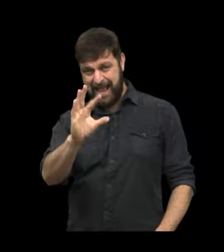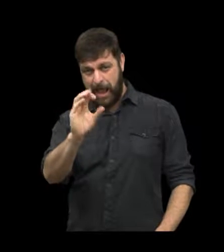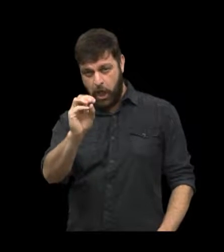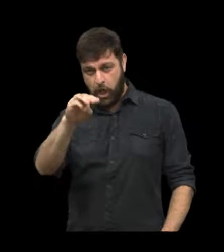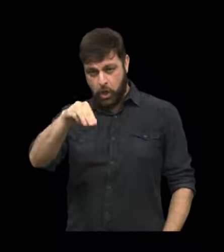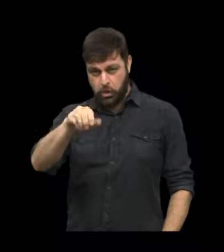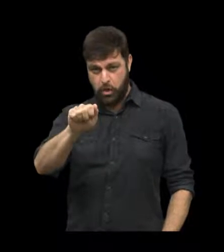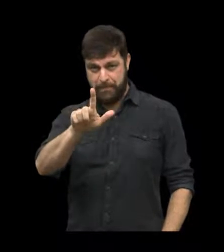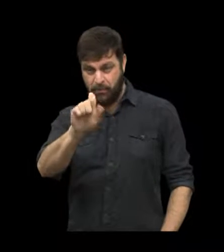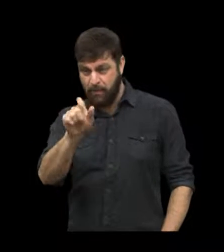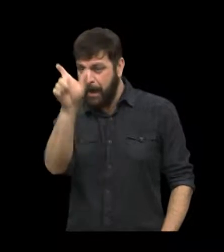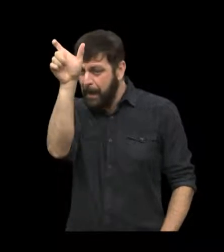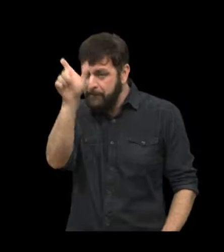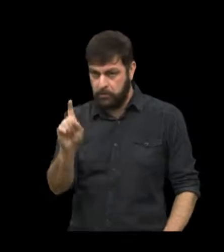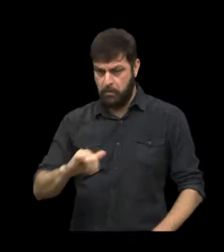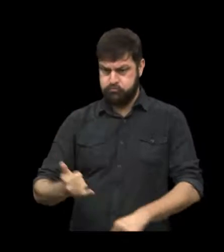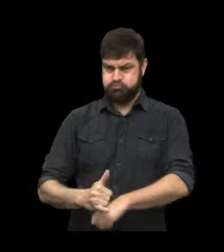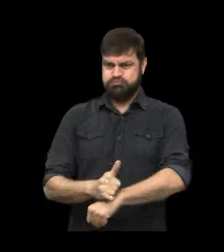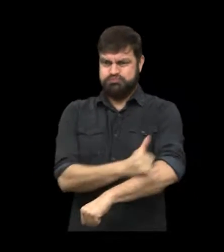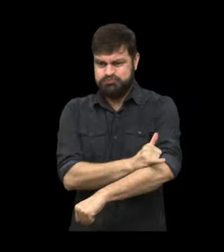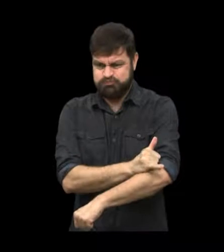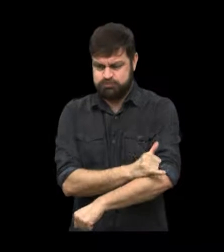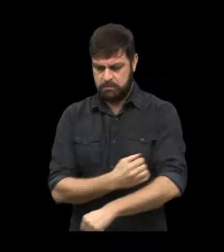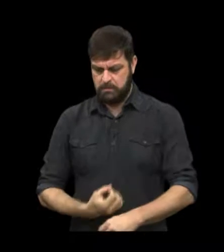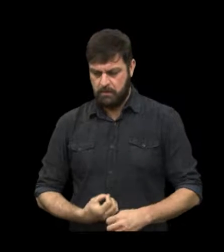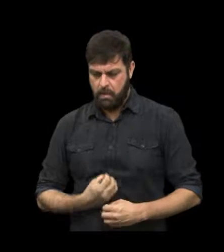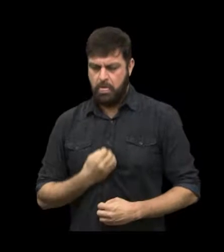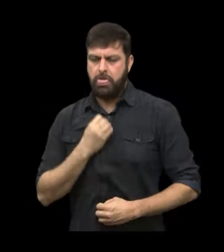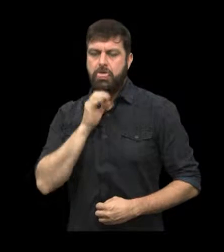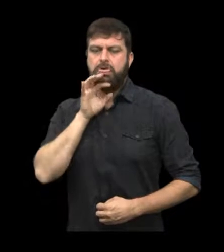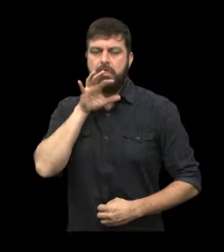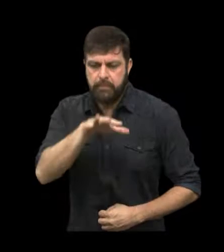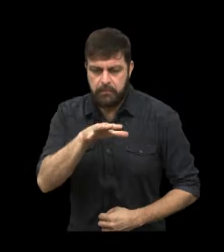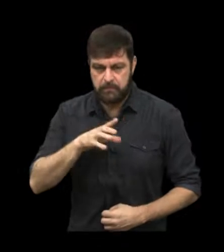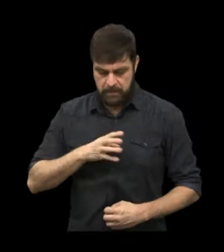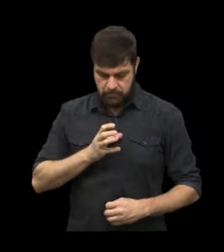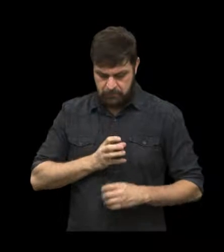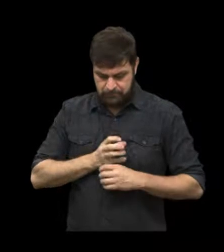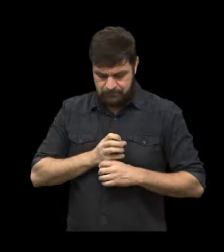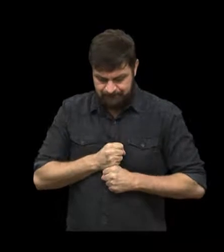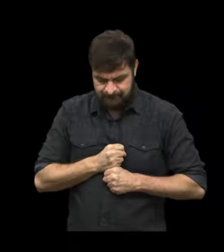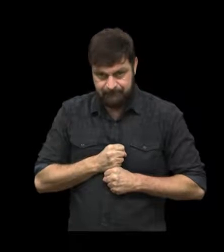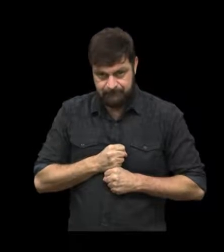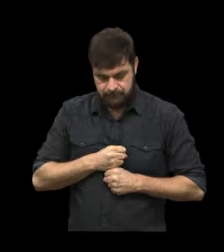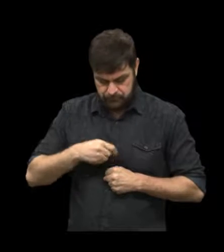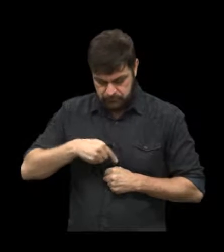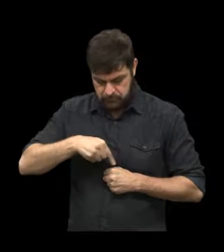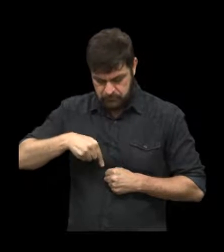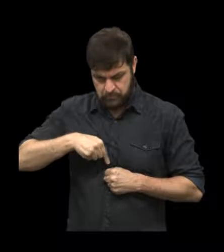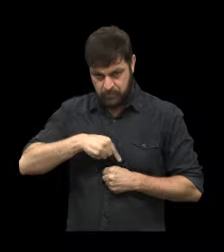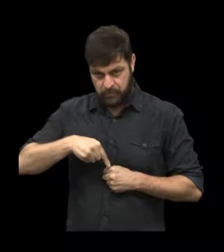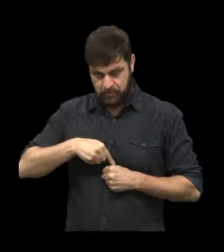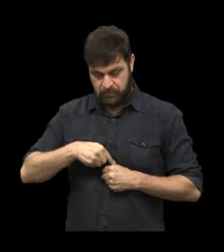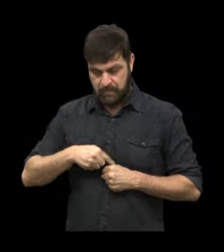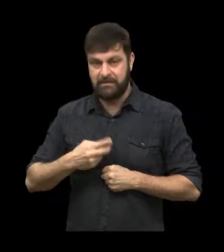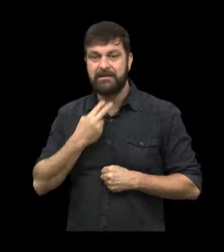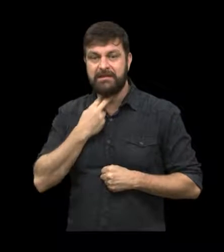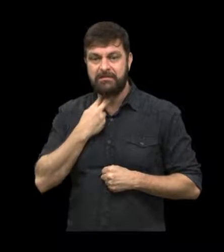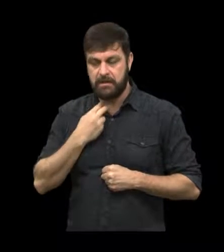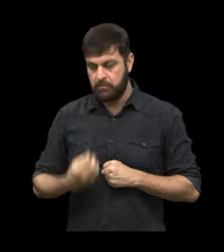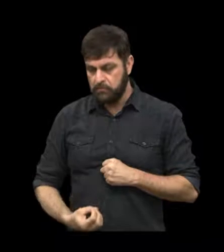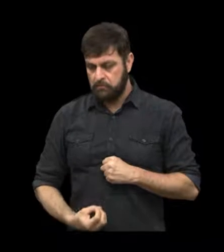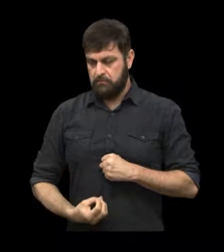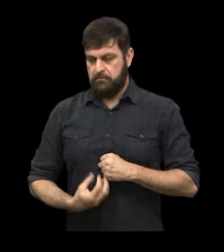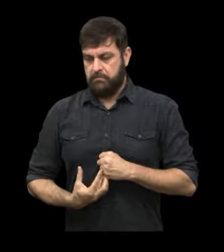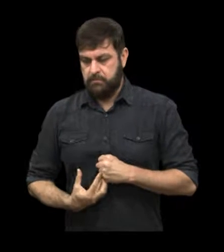quando a pessoa não é muito gorda, quando ela não tem refluxo gastroesofágico, existe uma válvula que impede a